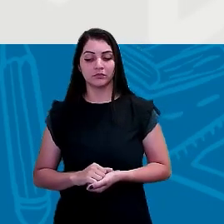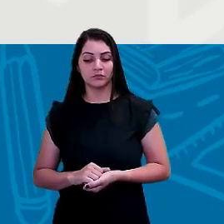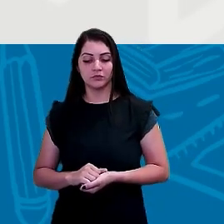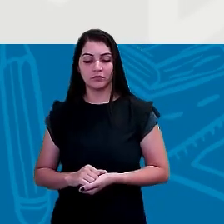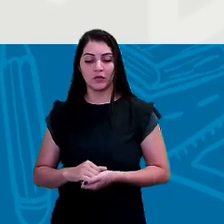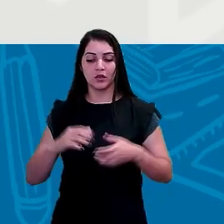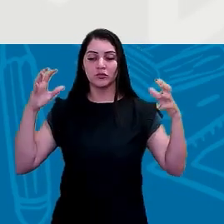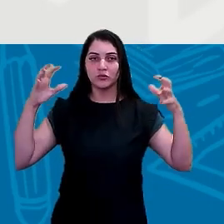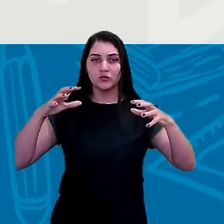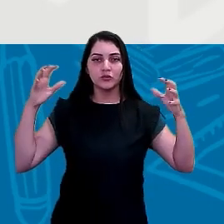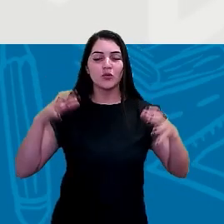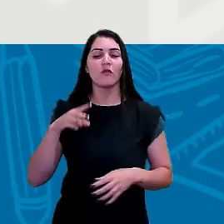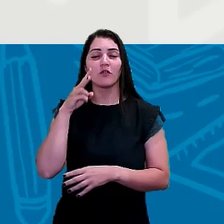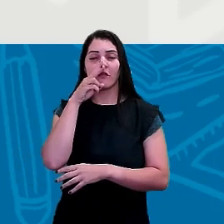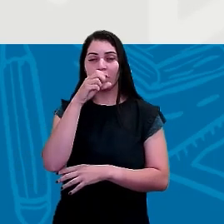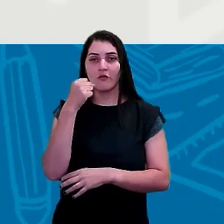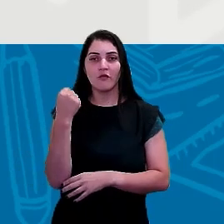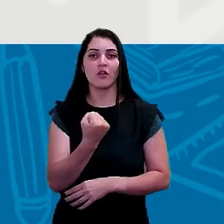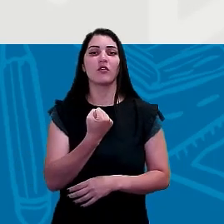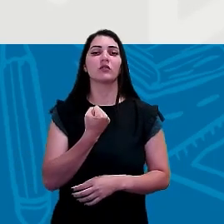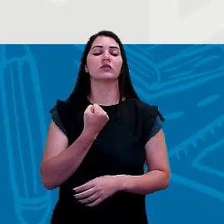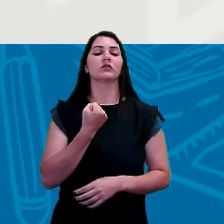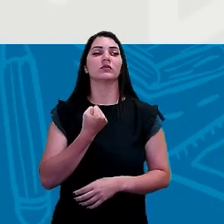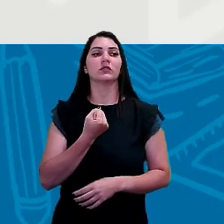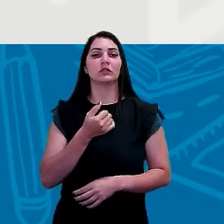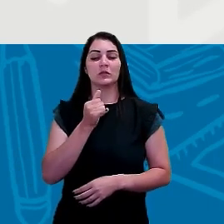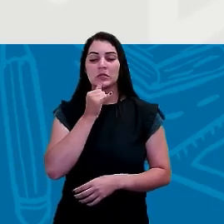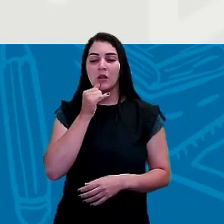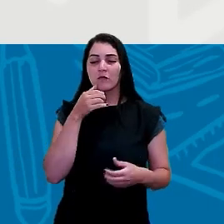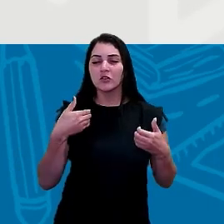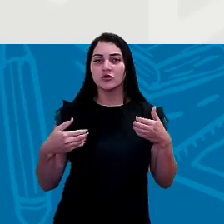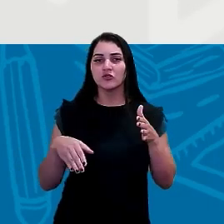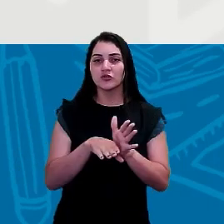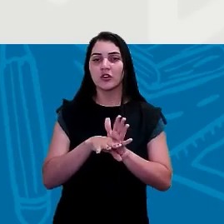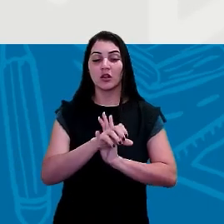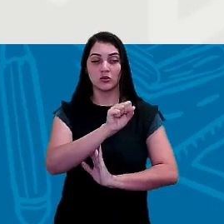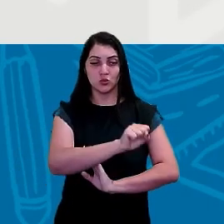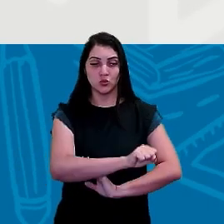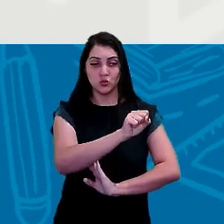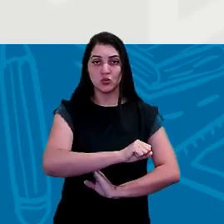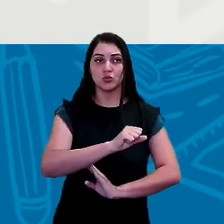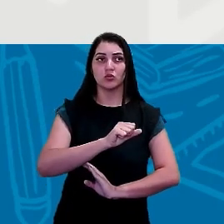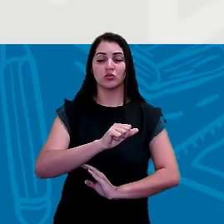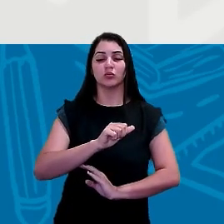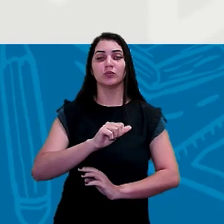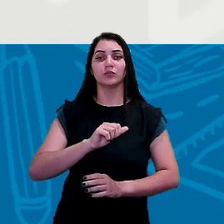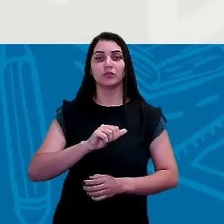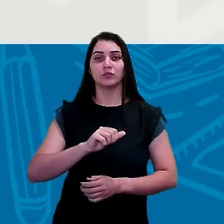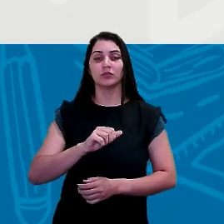ser chuvas periódicas muito fortes, que vão atingir o sul, o sudeste da Índia, da